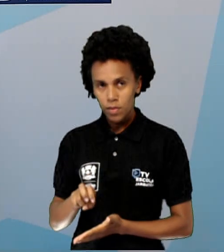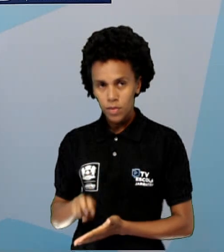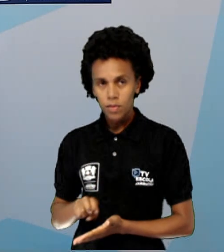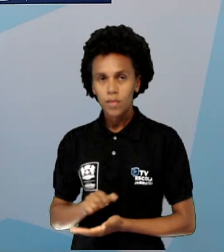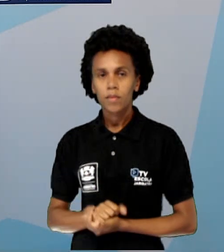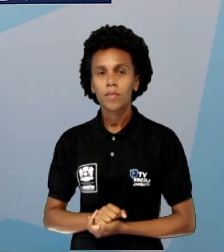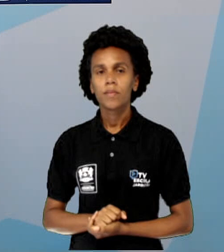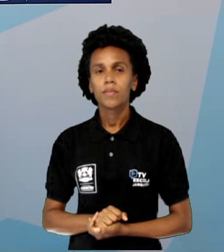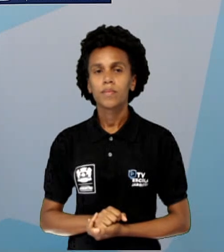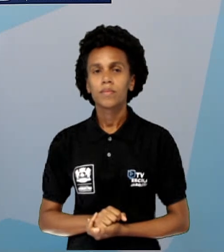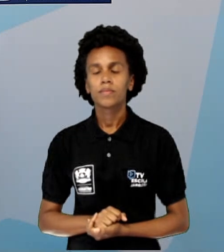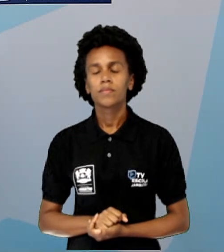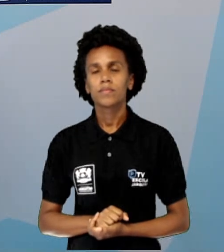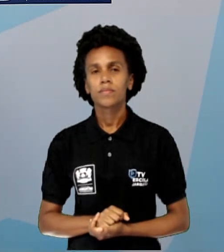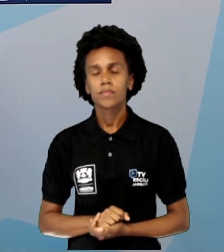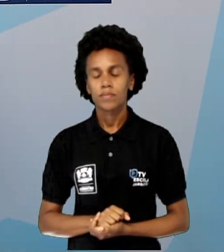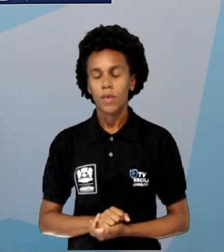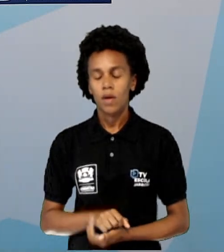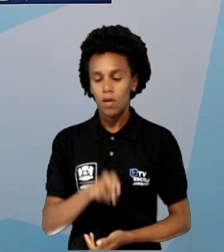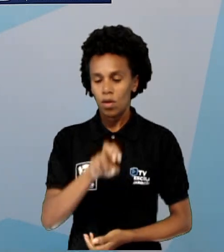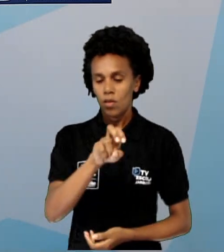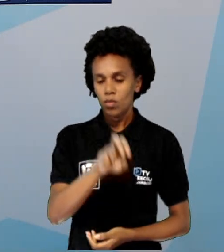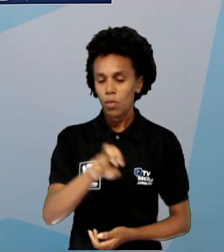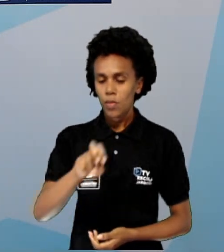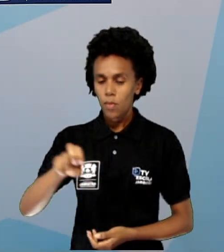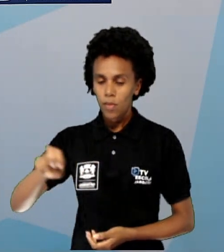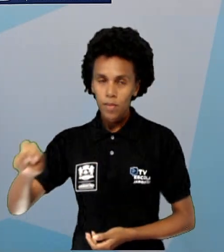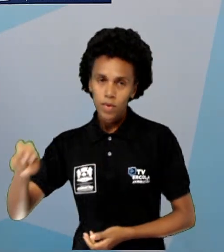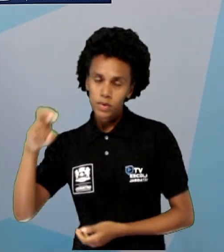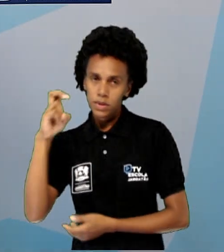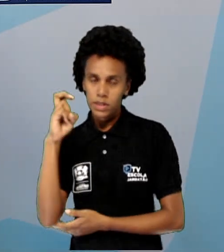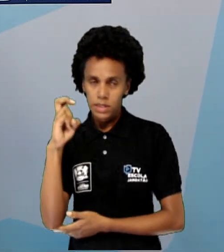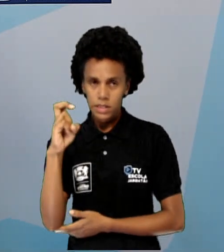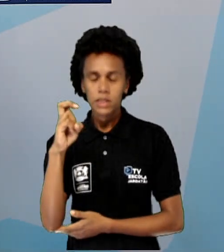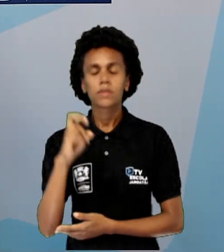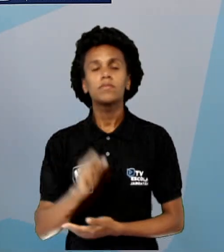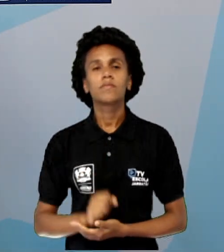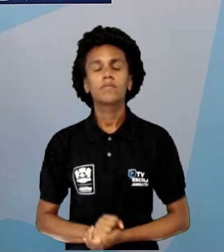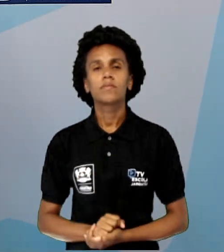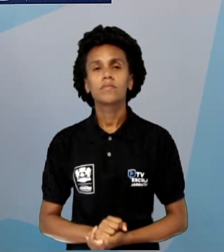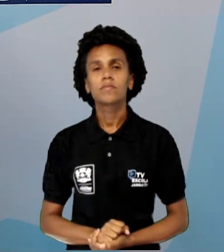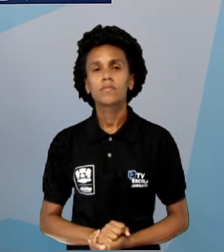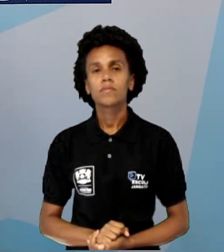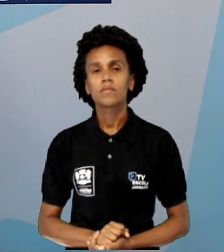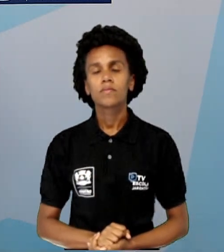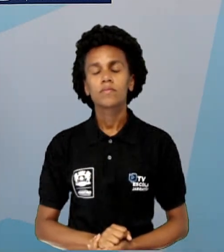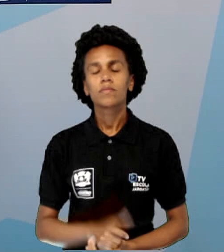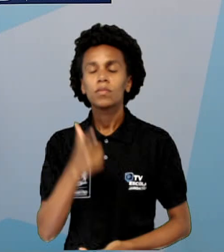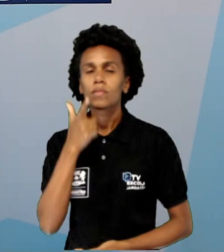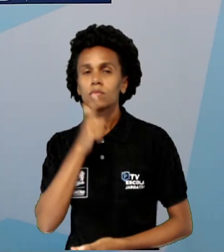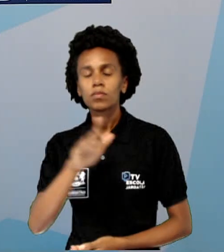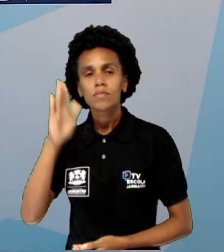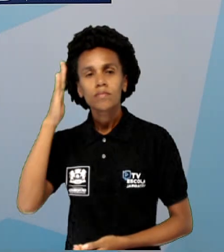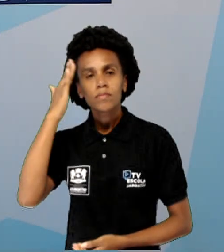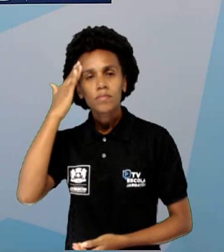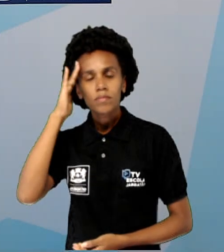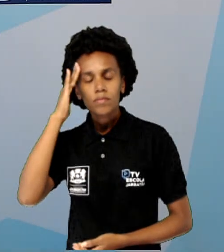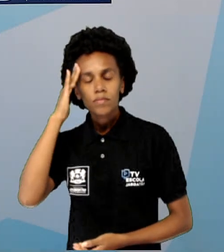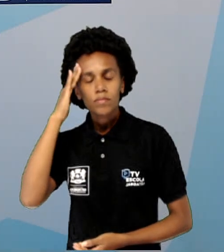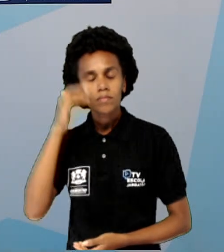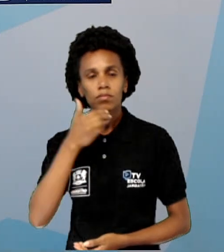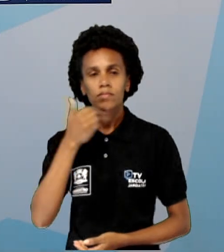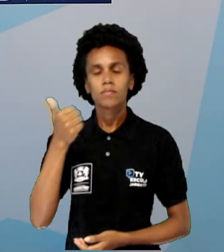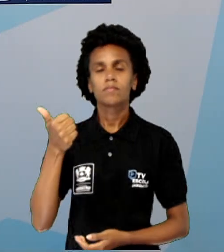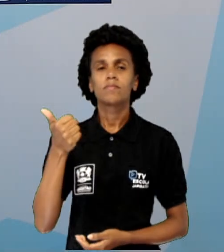1, 2, 3, 4, 5, 8 colunas e 5 linhas. Pra que a gente consiga saber essa quantidade total,